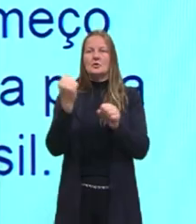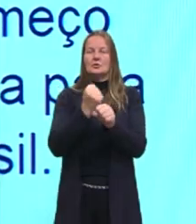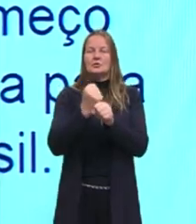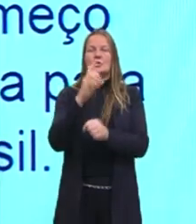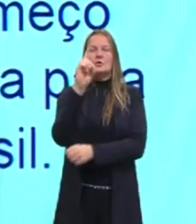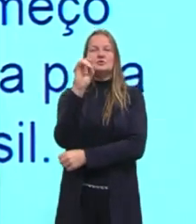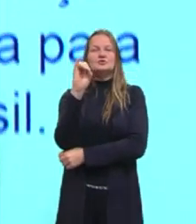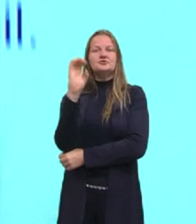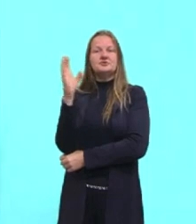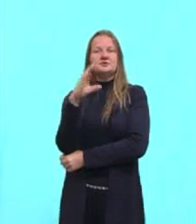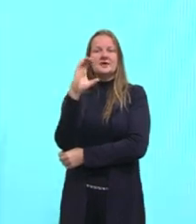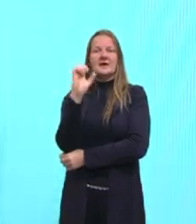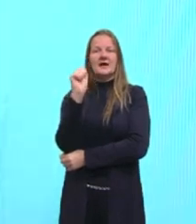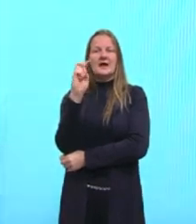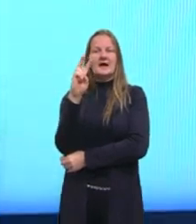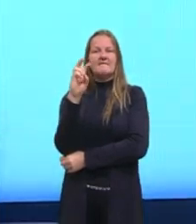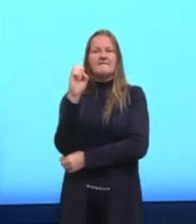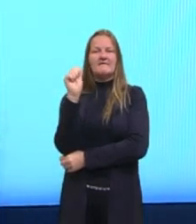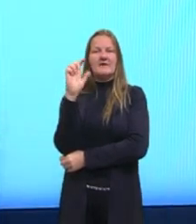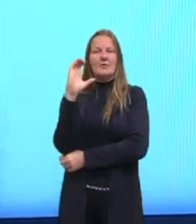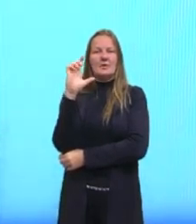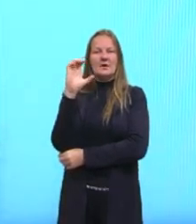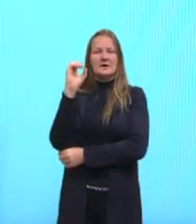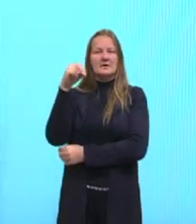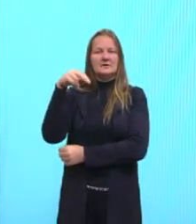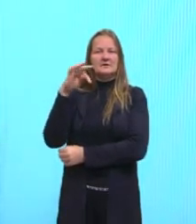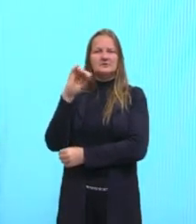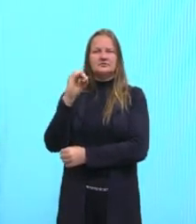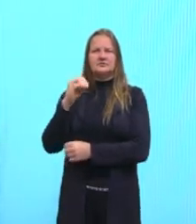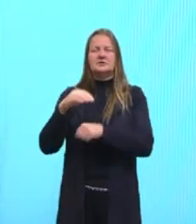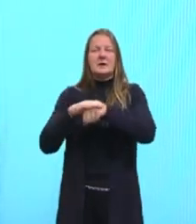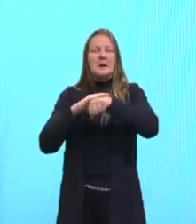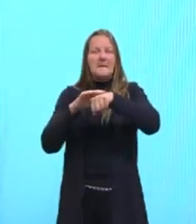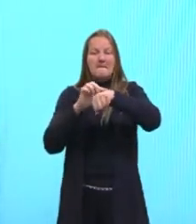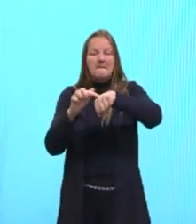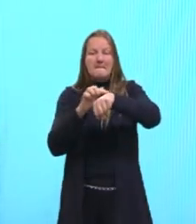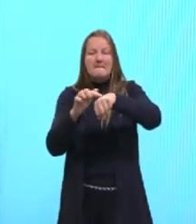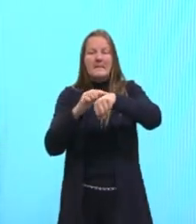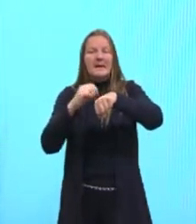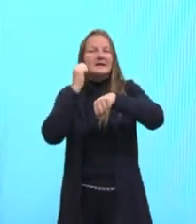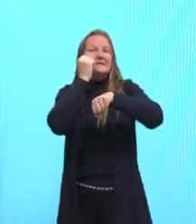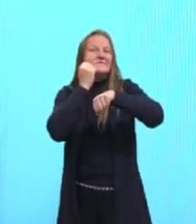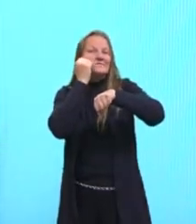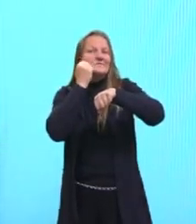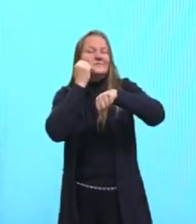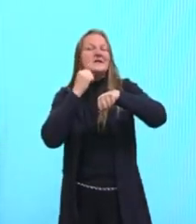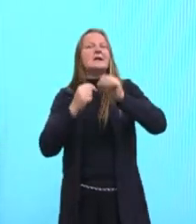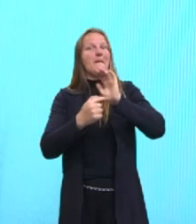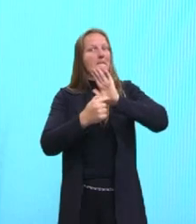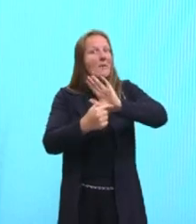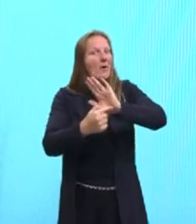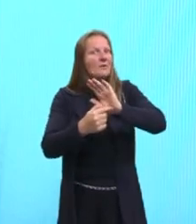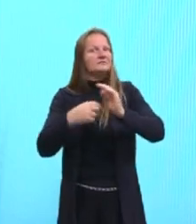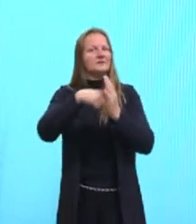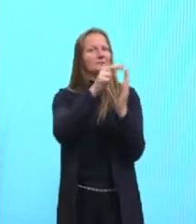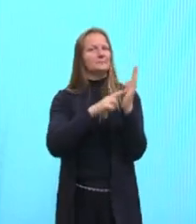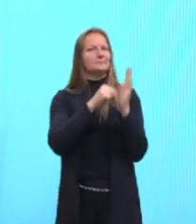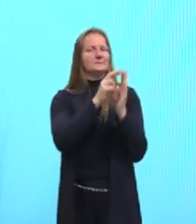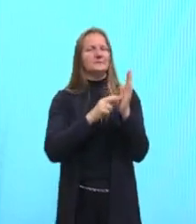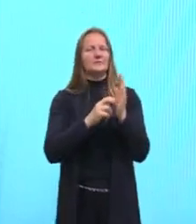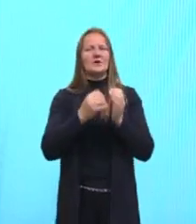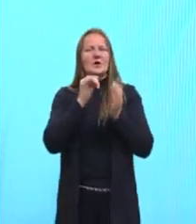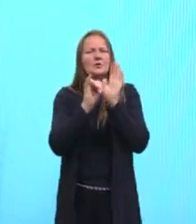Cavalcanti, ele apresenta essa pele negra nas suas pinturas, ele está trazendo